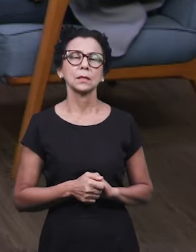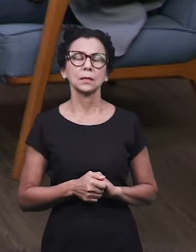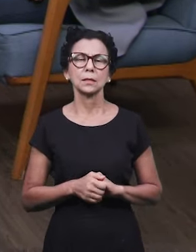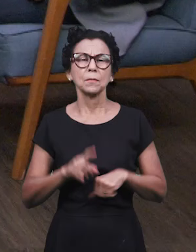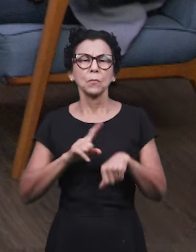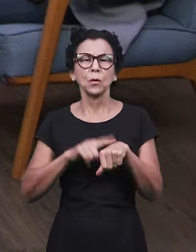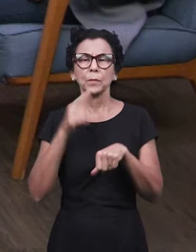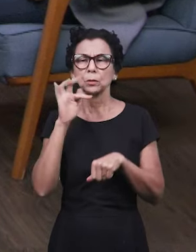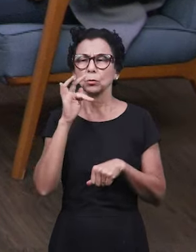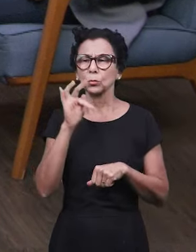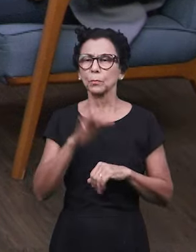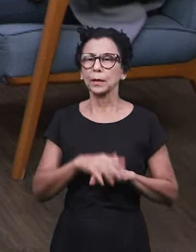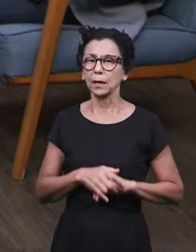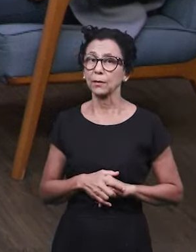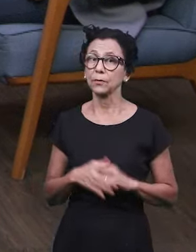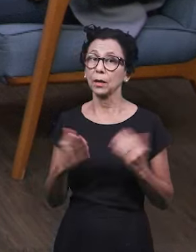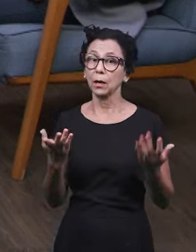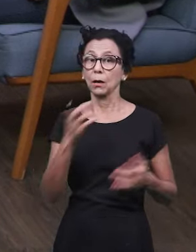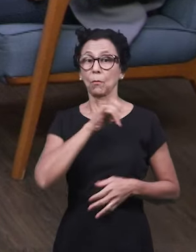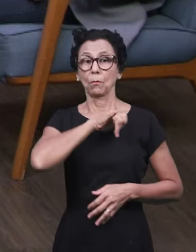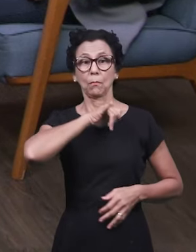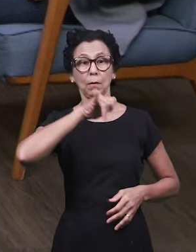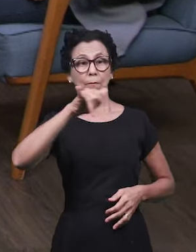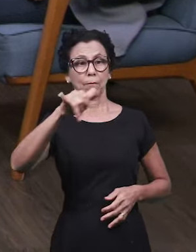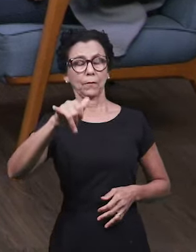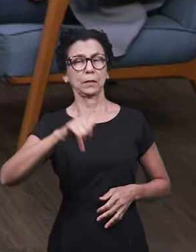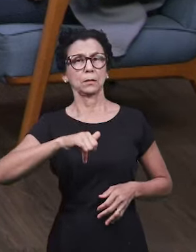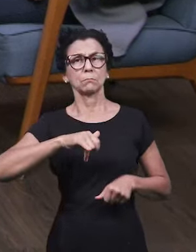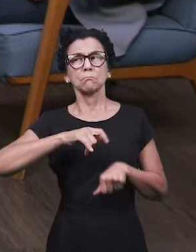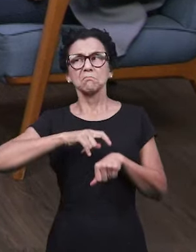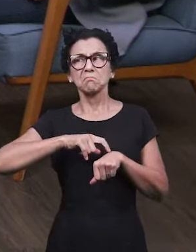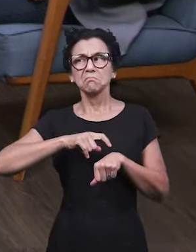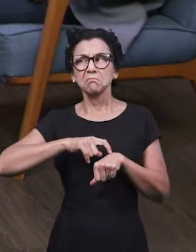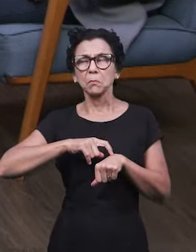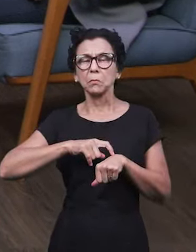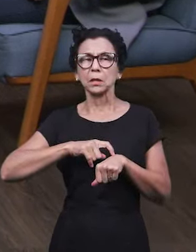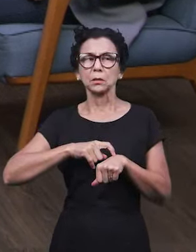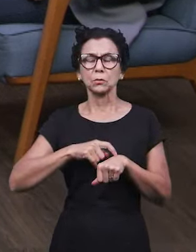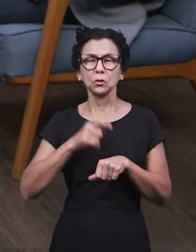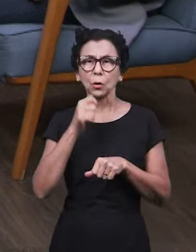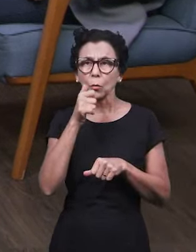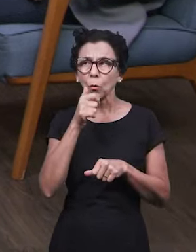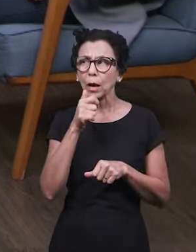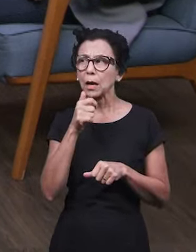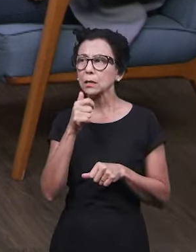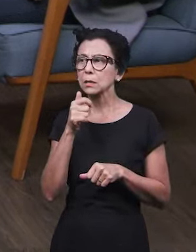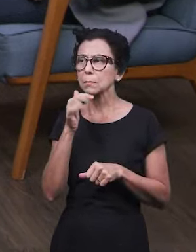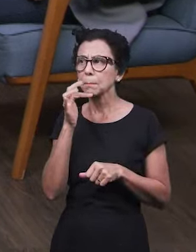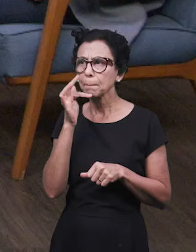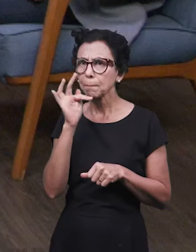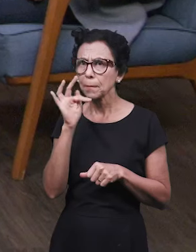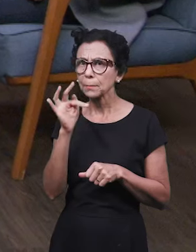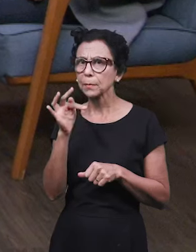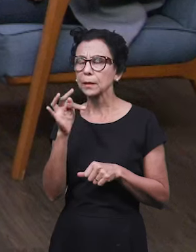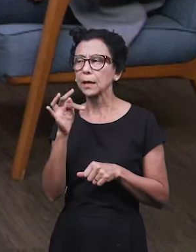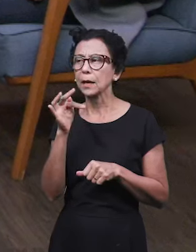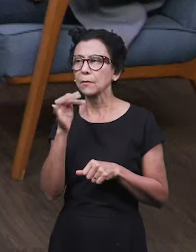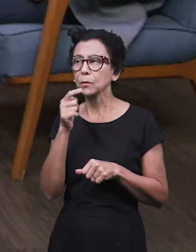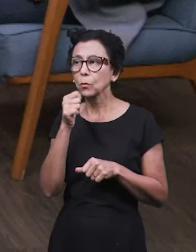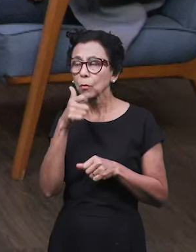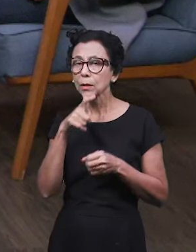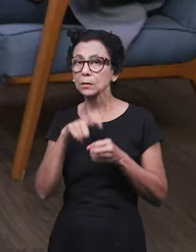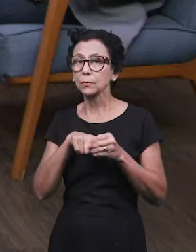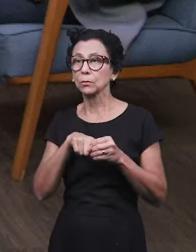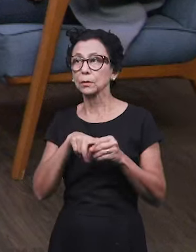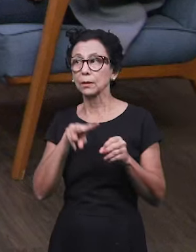muito grande, porque ela soa como um alerta. Claro. Quer dizer, quando a gente fala em tempo do breve, quando nós